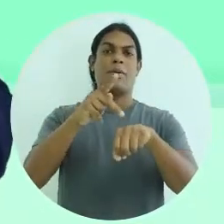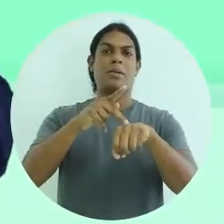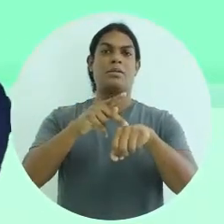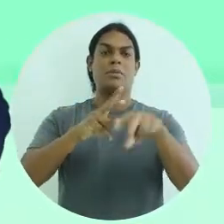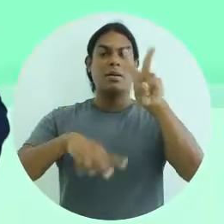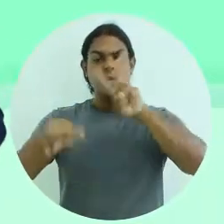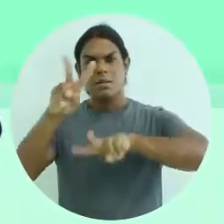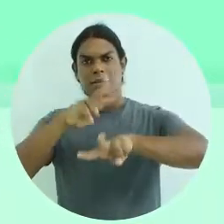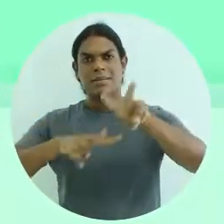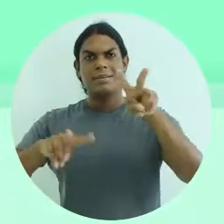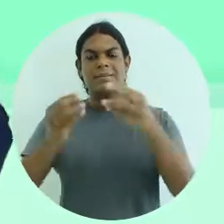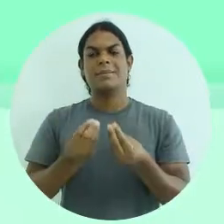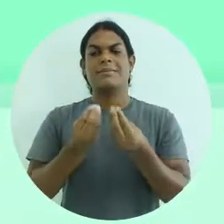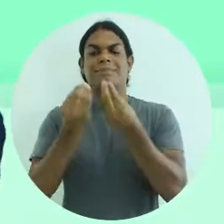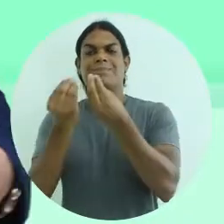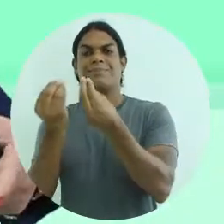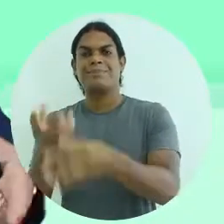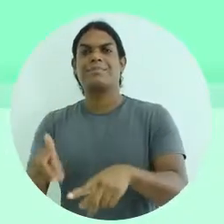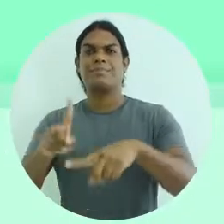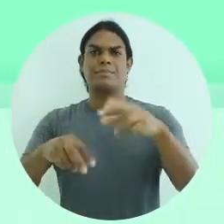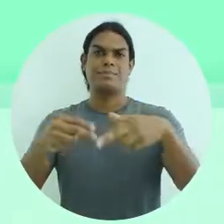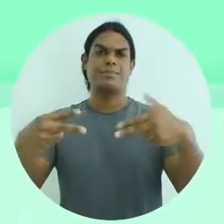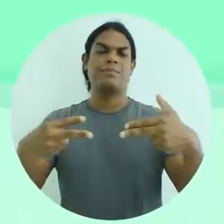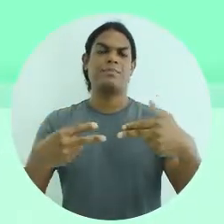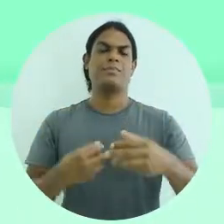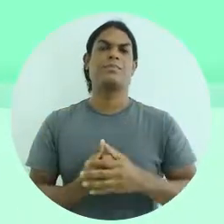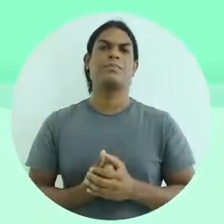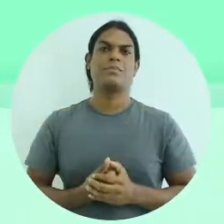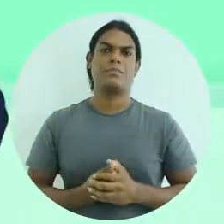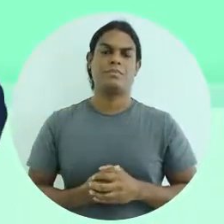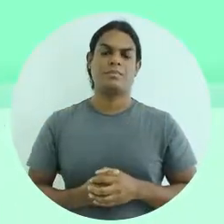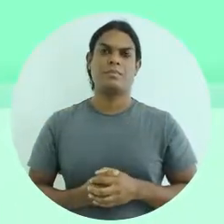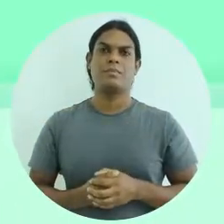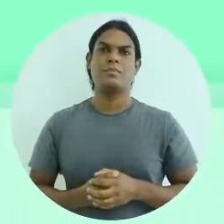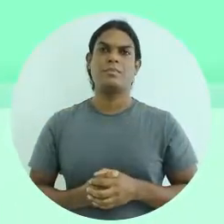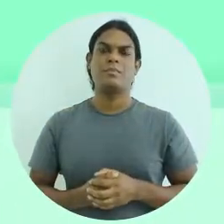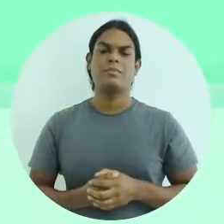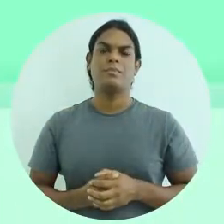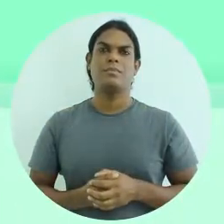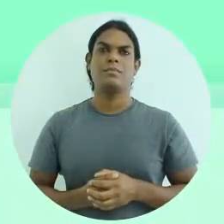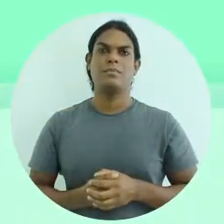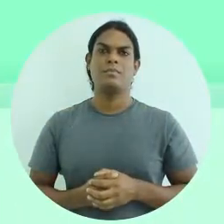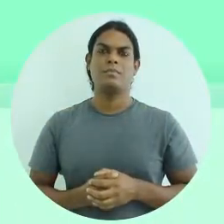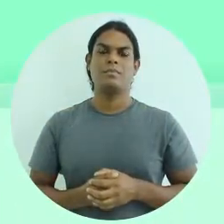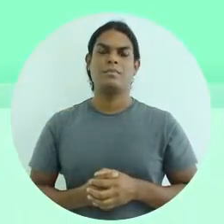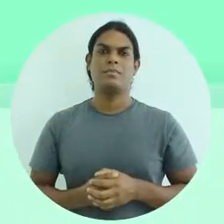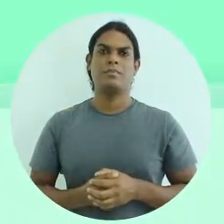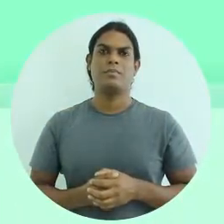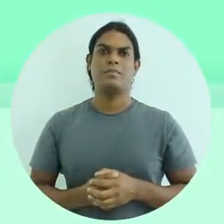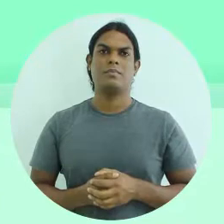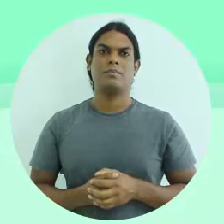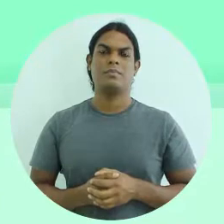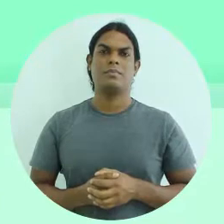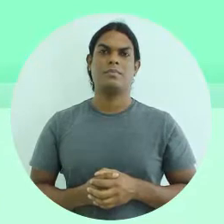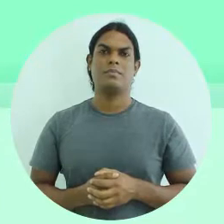da entrega da mercadoria, entre outras despesas que possam acontecer pós o processo de comercialização.